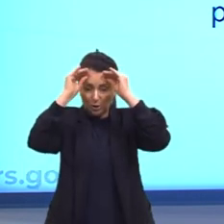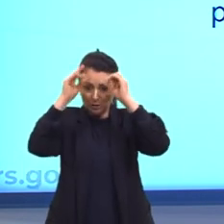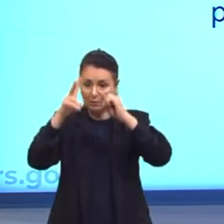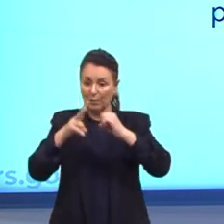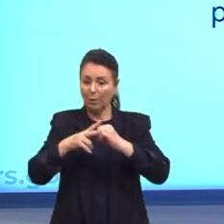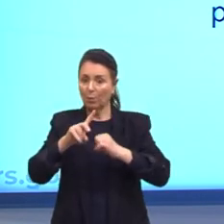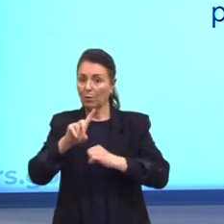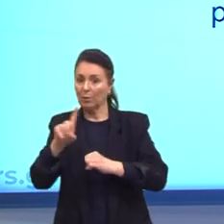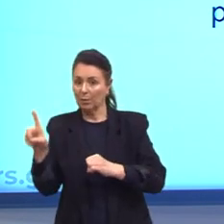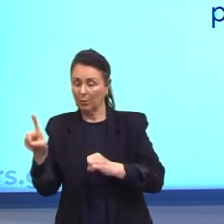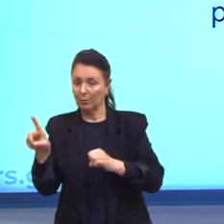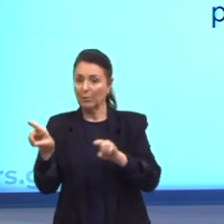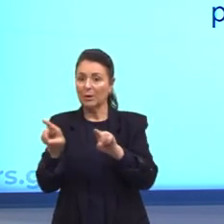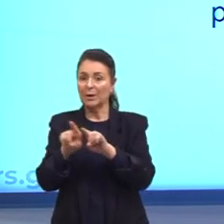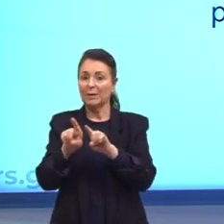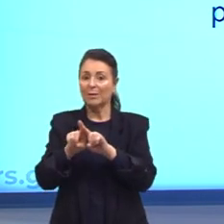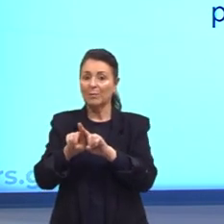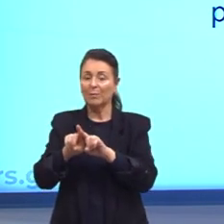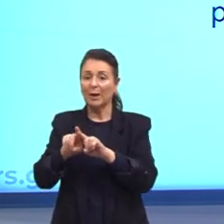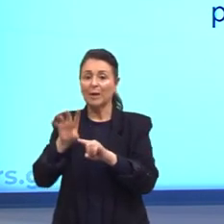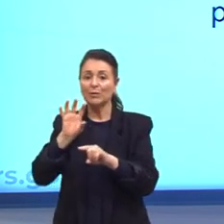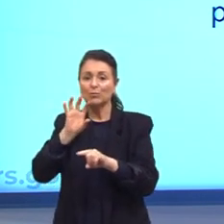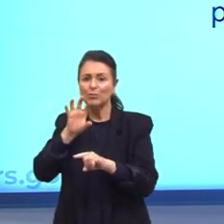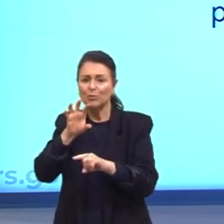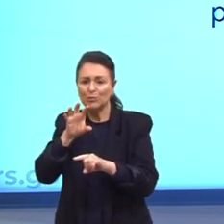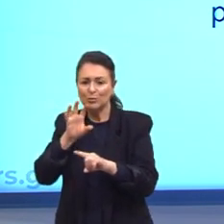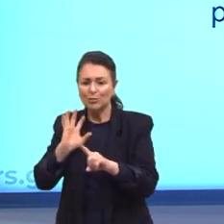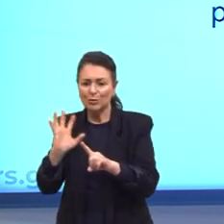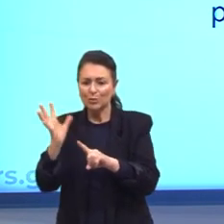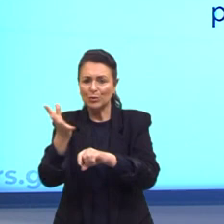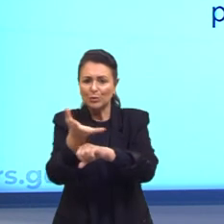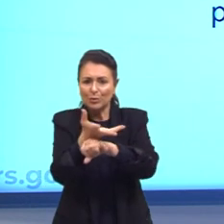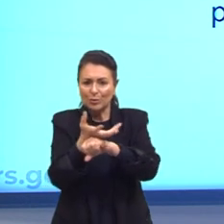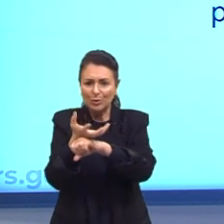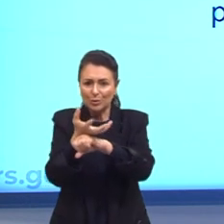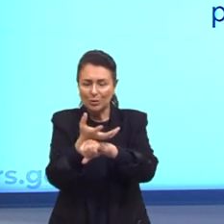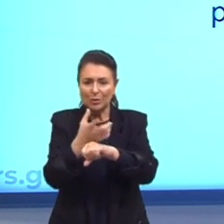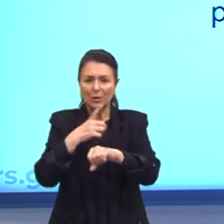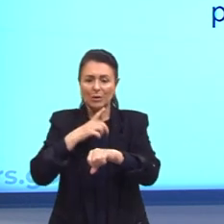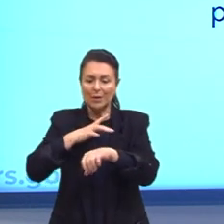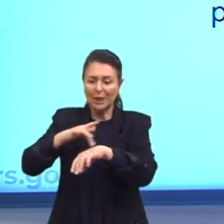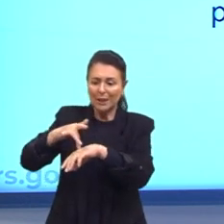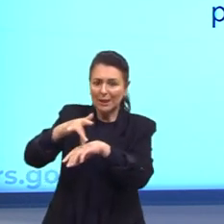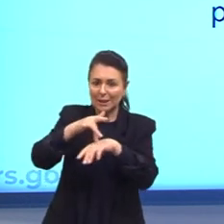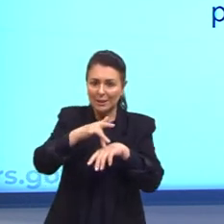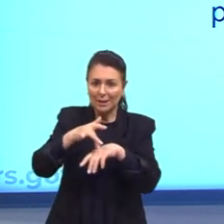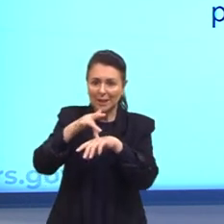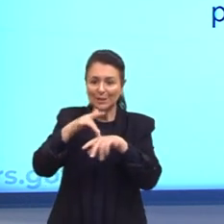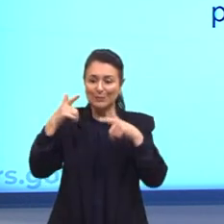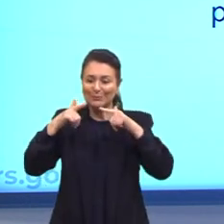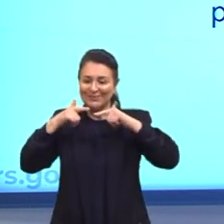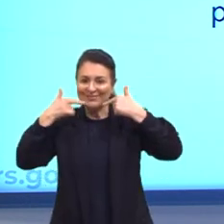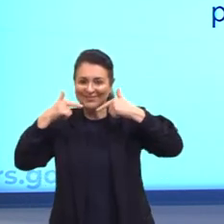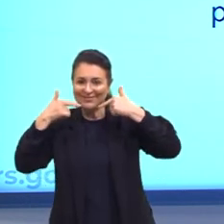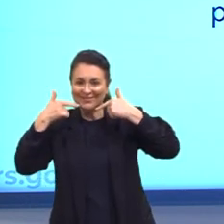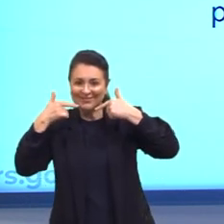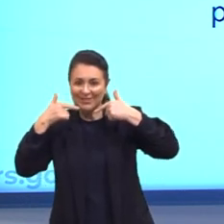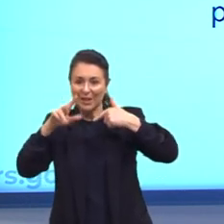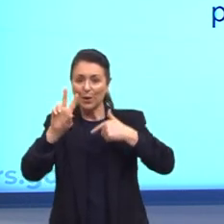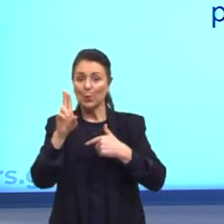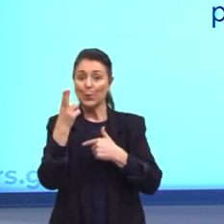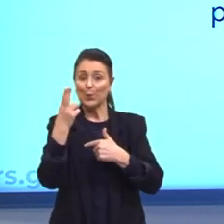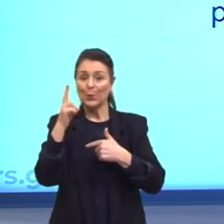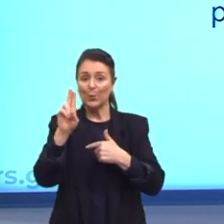persuasiva é comum. A gente pode ter também ali sátira, ironia e humor. Que podem